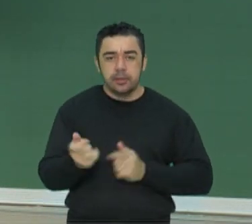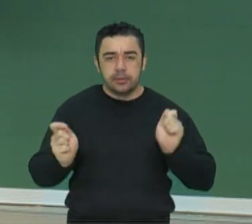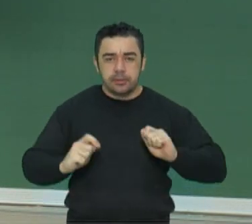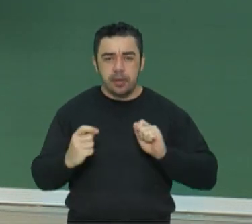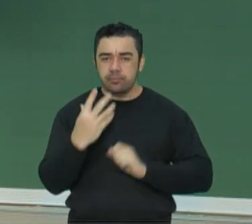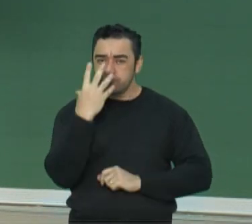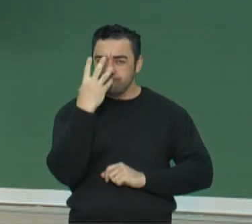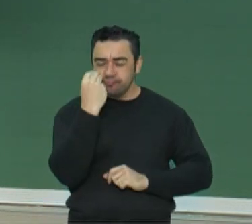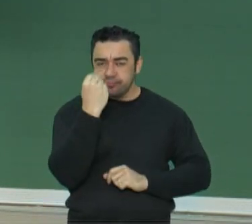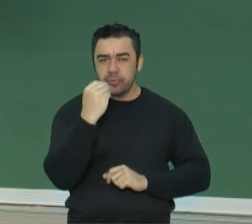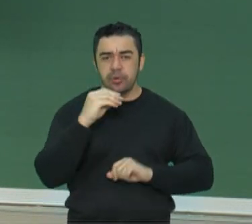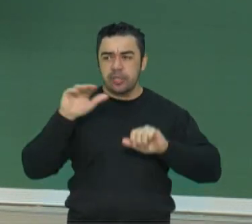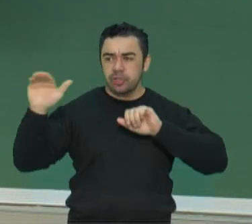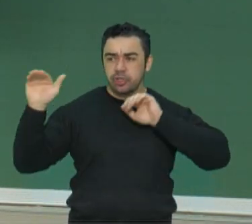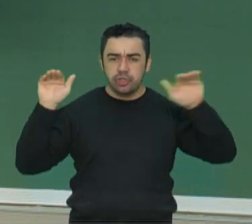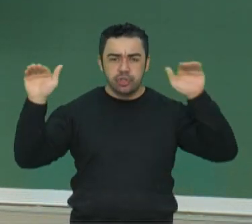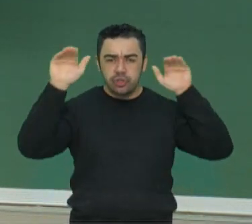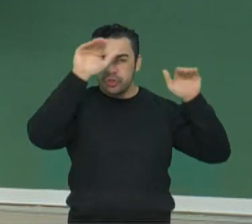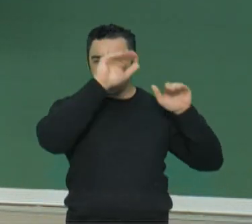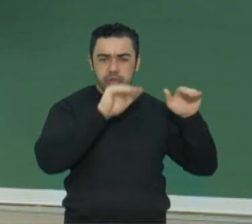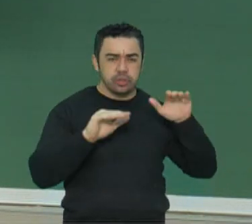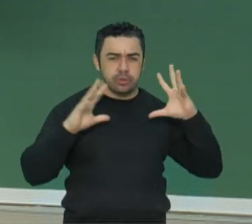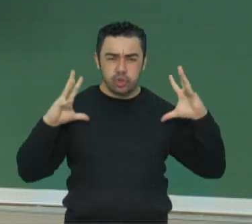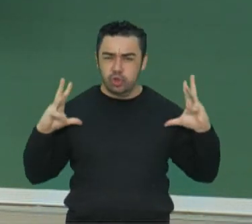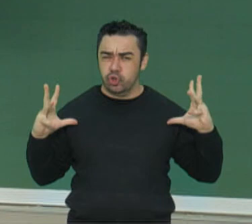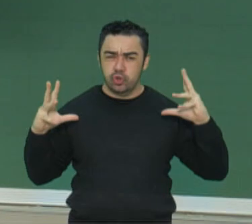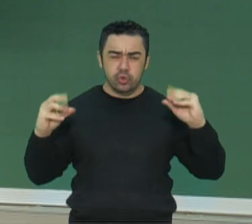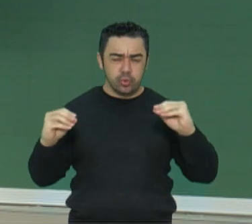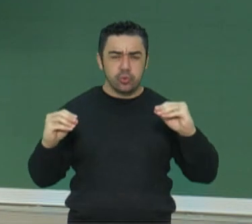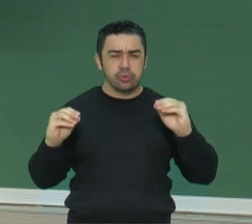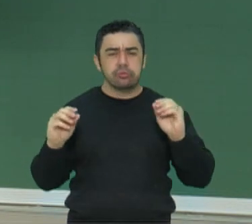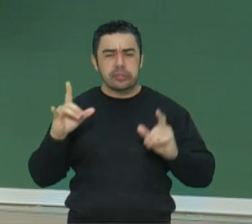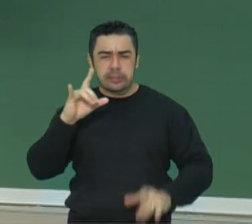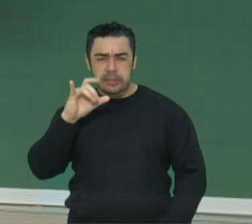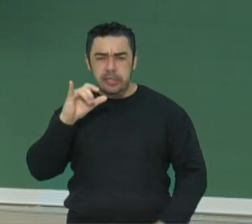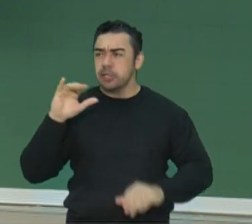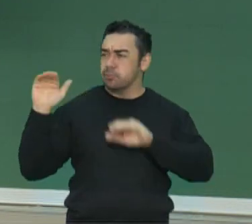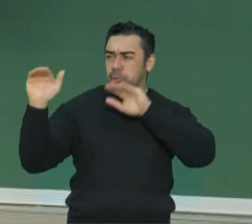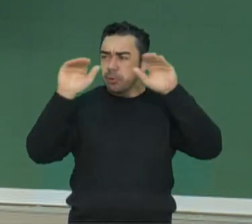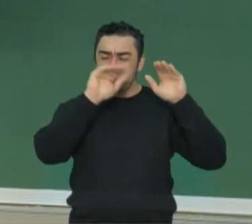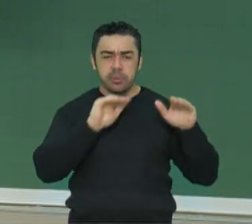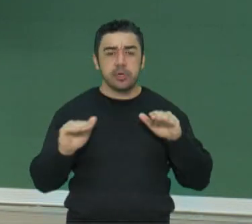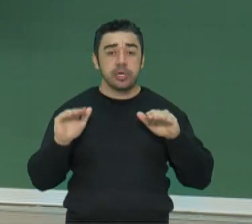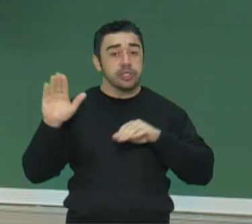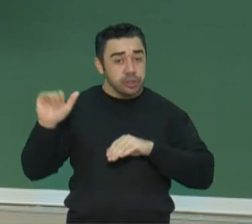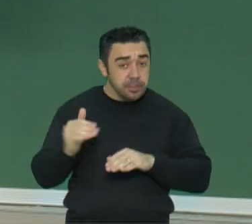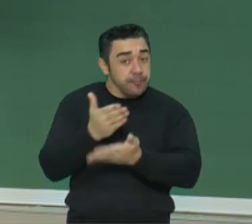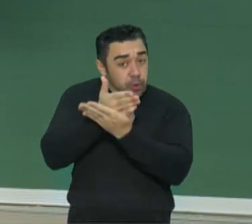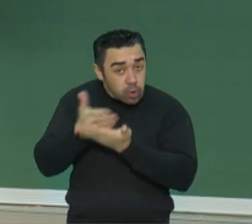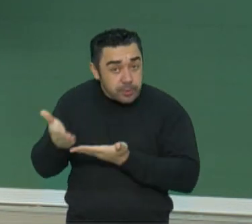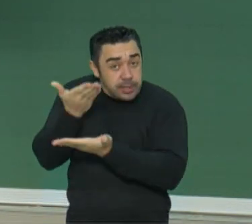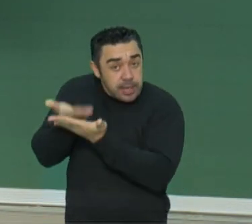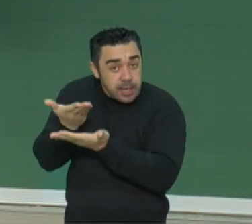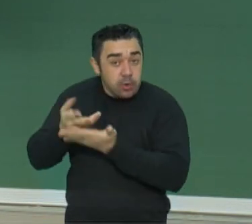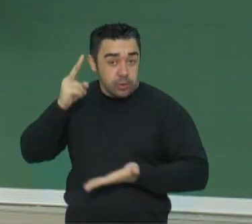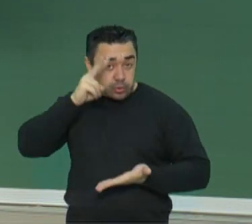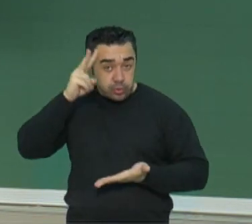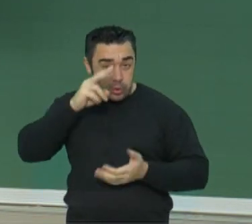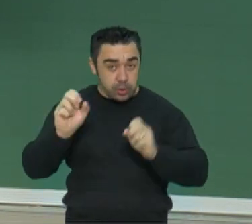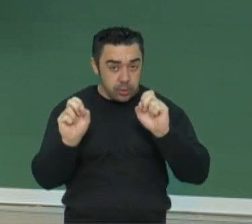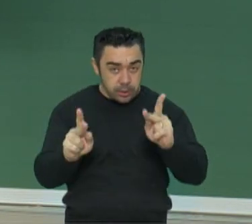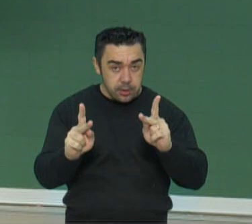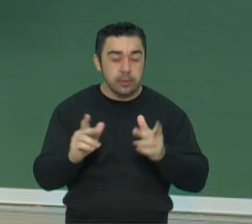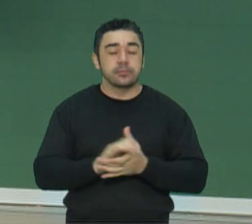tela, fotografa, avisa todo mundo em rede social, marca nos stories, avisa os amigos no grupo. Tá começando a aula de história.